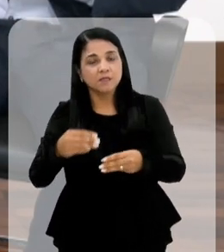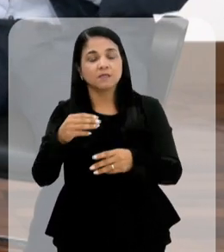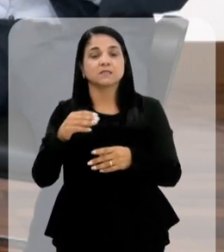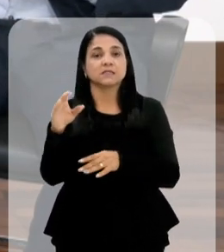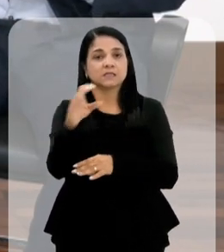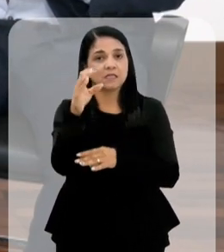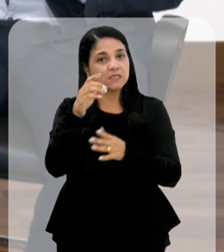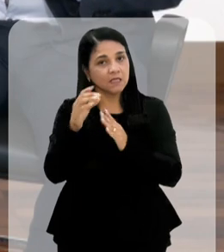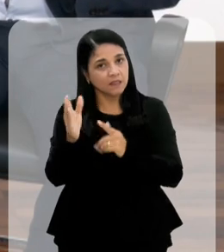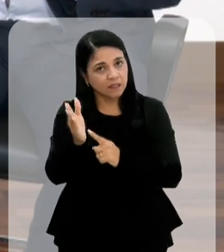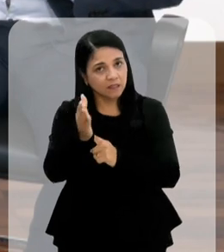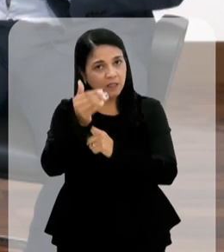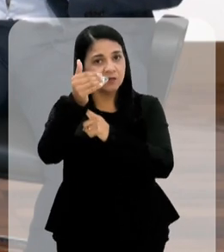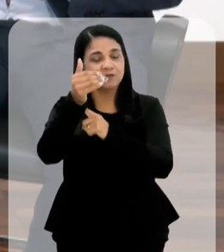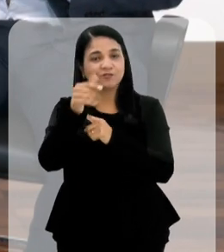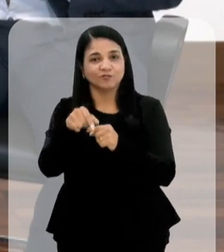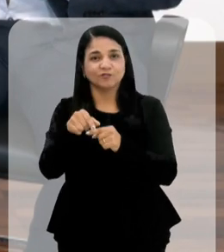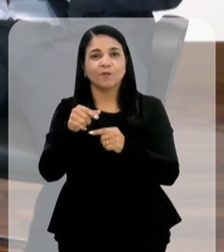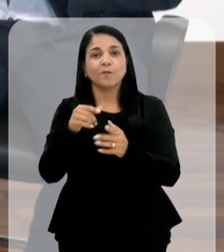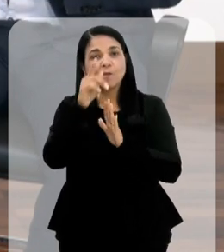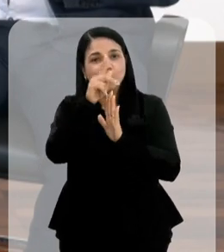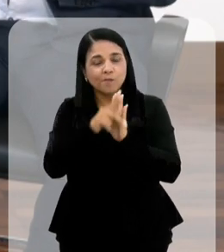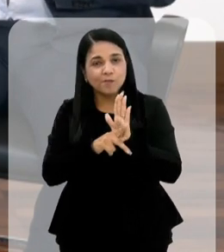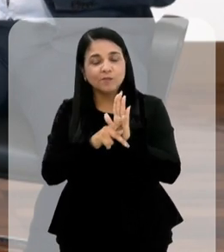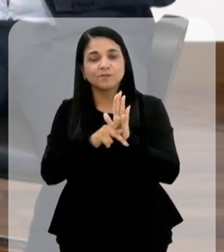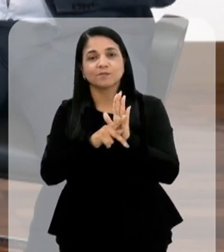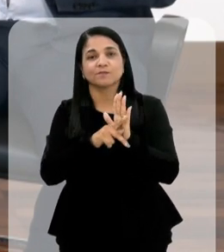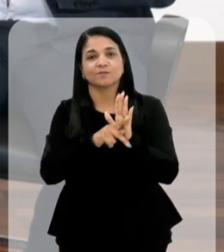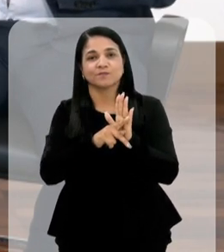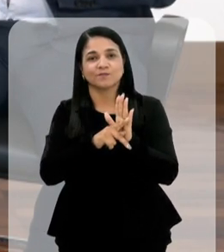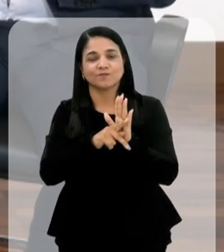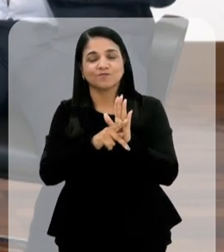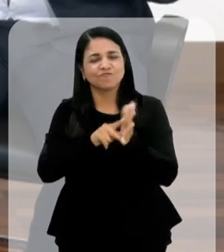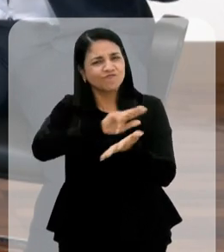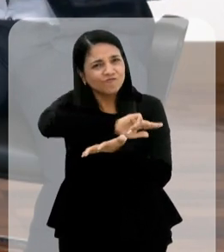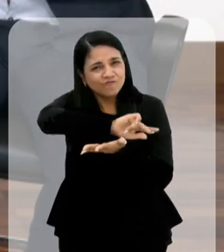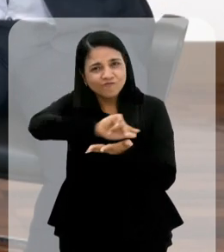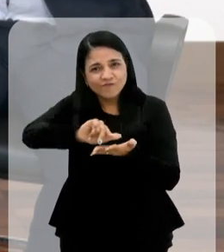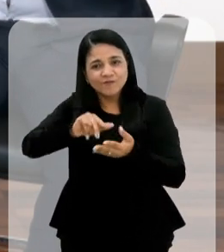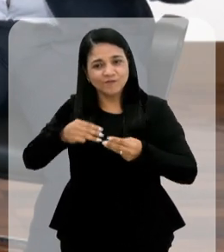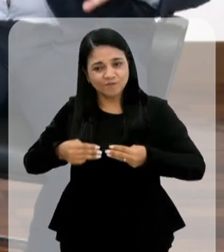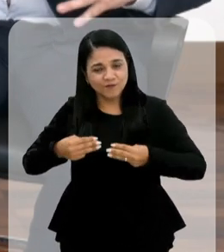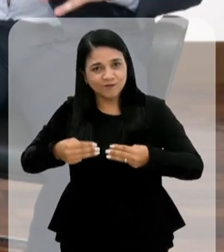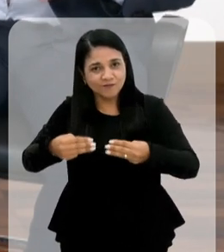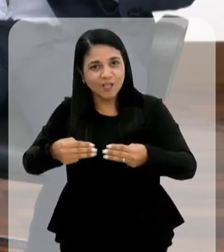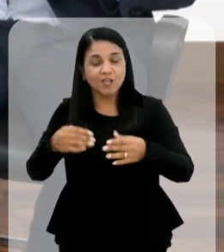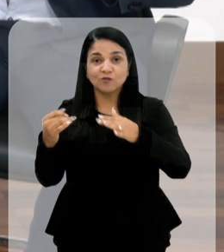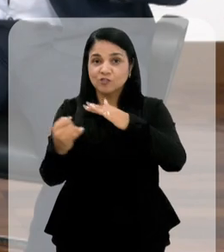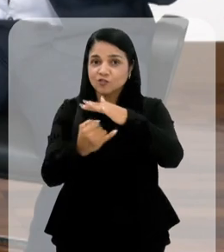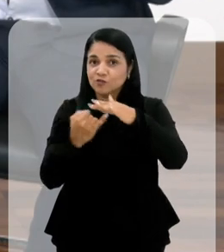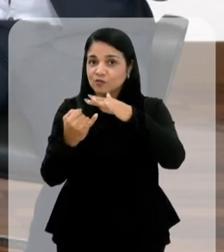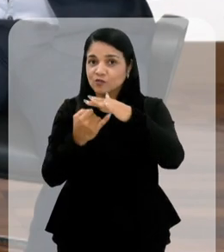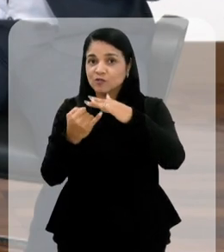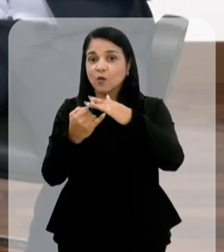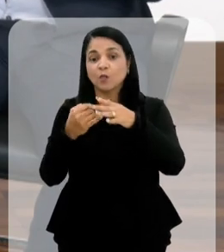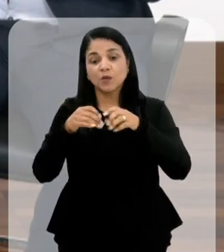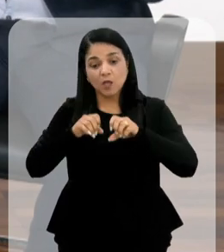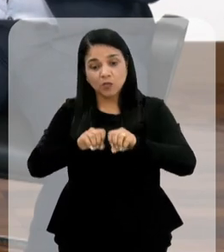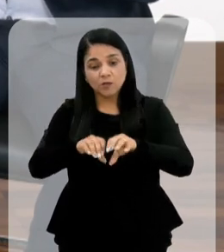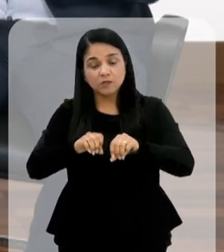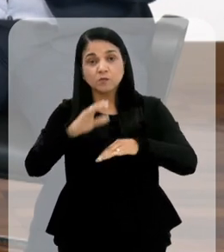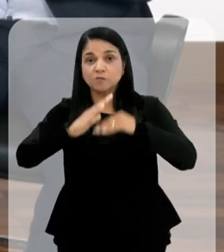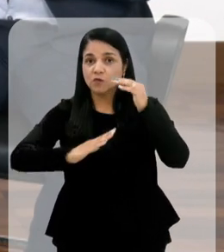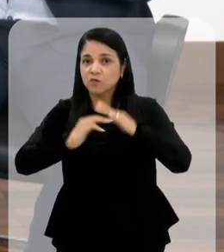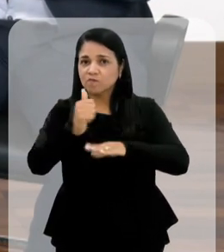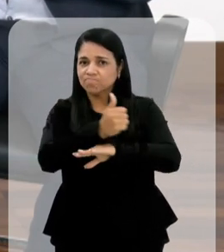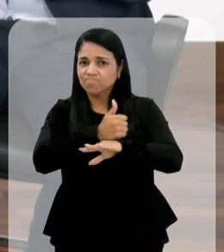Ministério da Ciência e Tecnologia, a gente fez projeto com diversos ministérios e instituições, porque acho que a educação